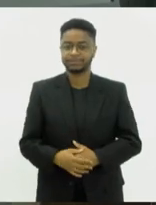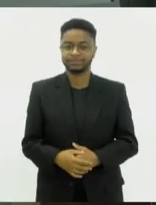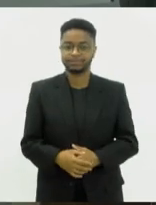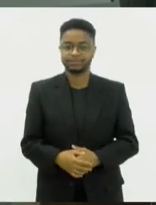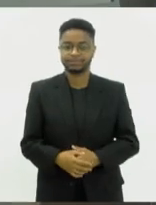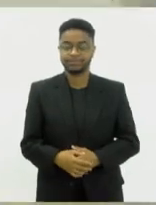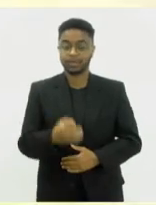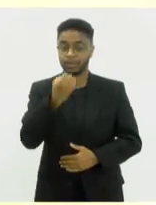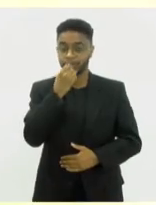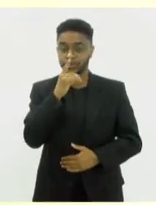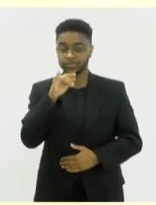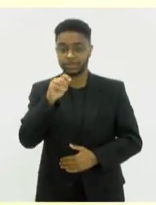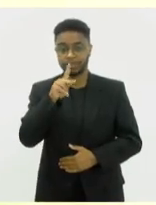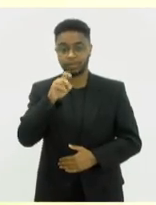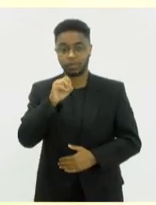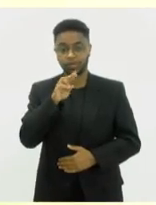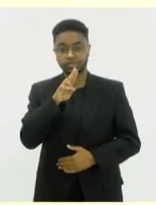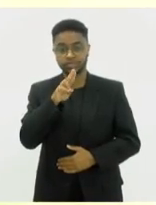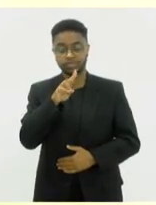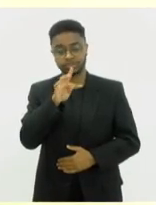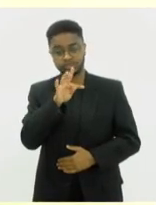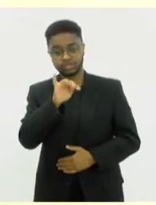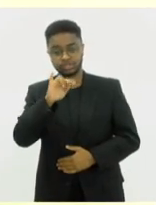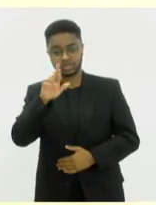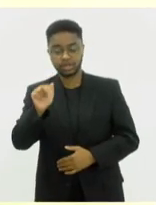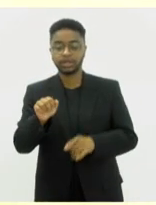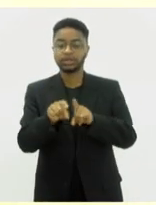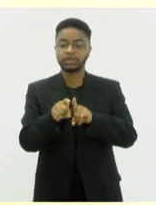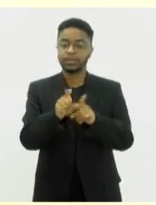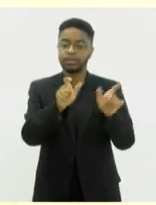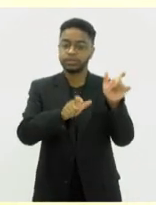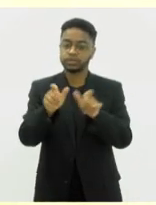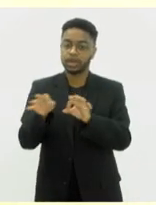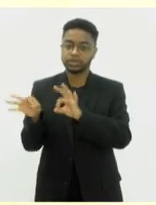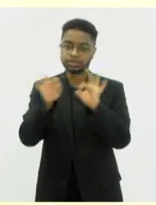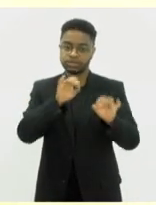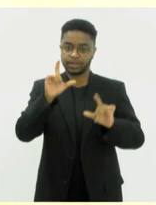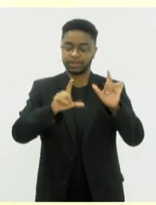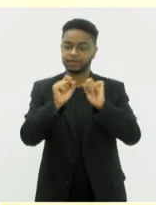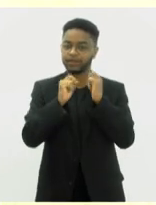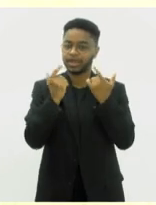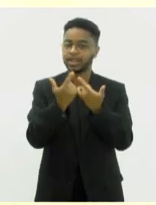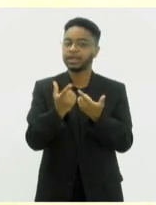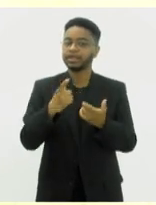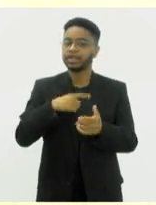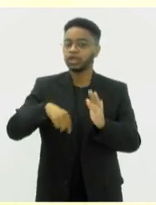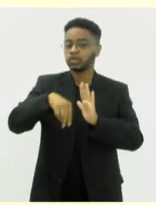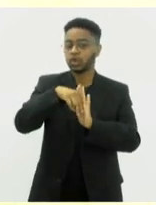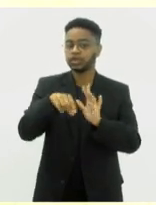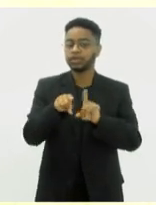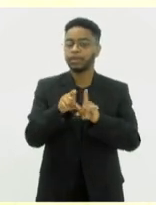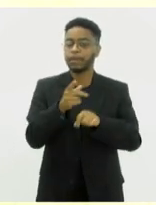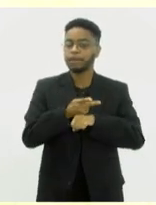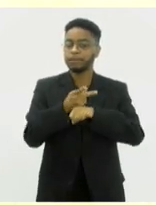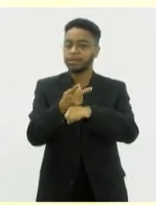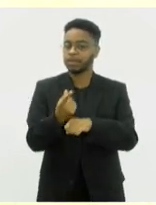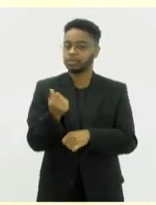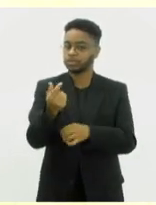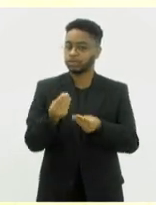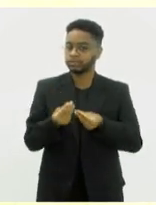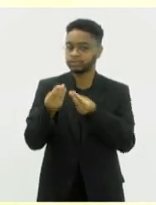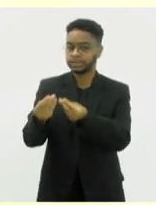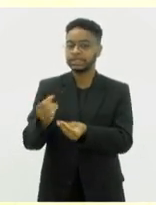Bom dia, Potira! Bom dia a todos que acompanham a TV Lerge. E além da pontuação, também tem uma premiação em dinheiro para os melhores